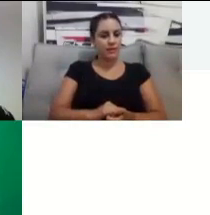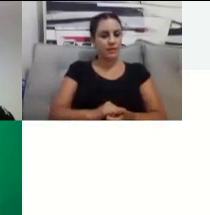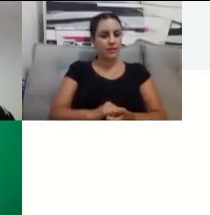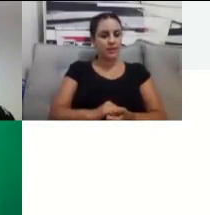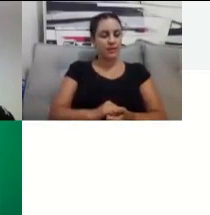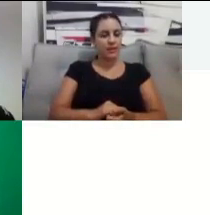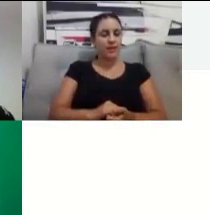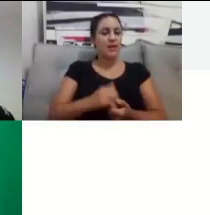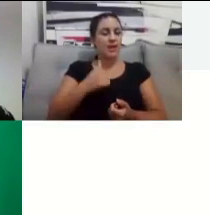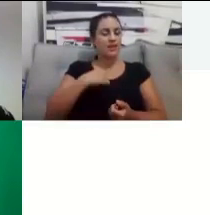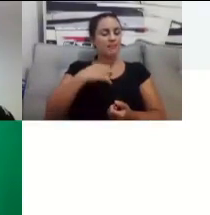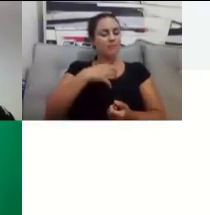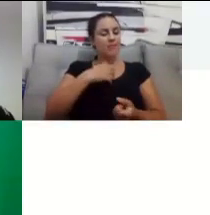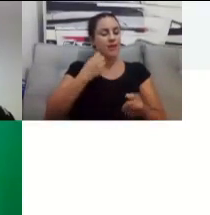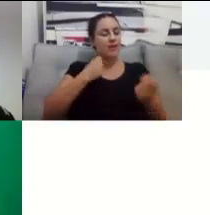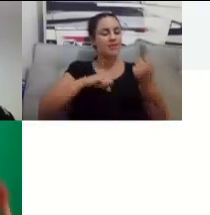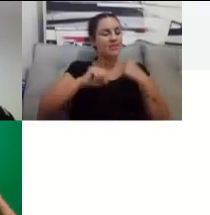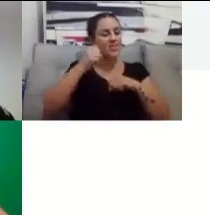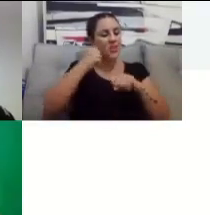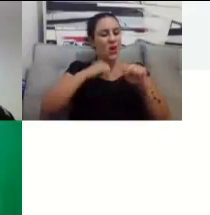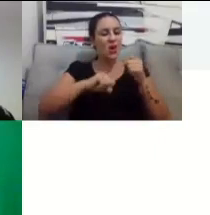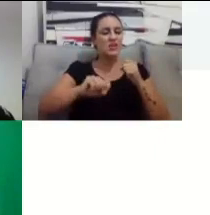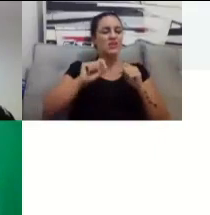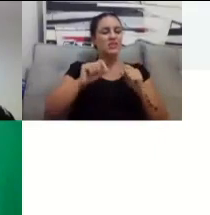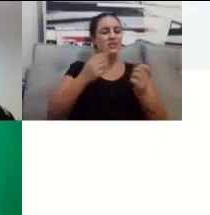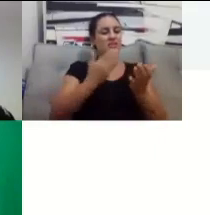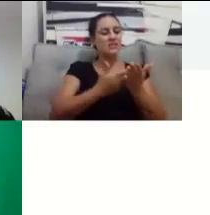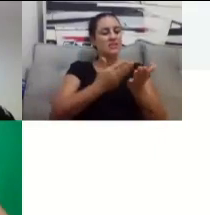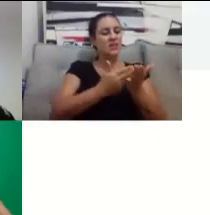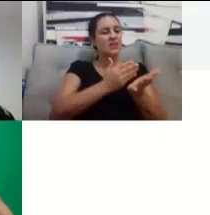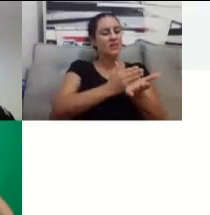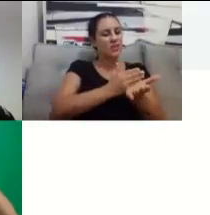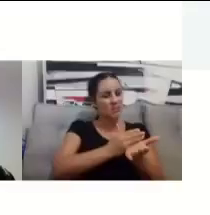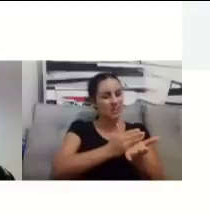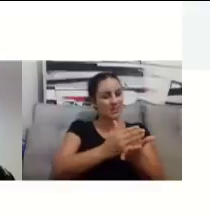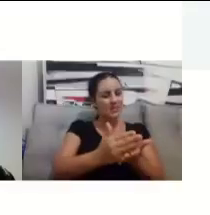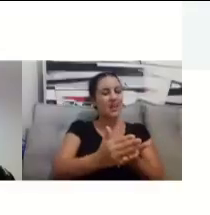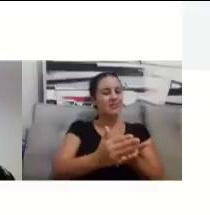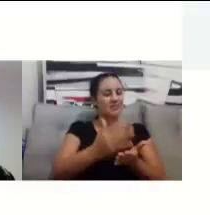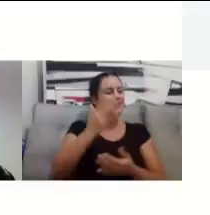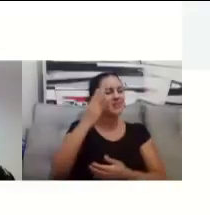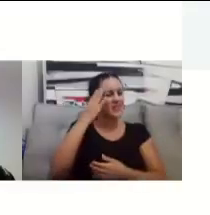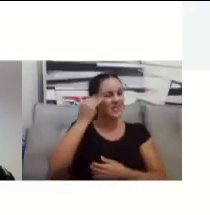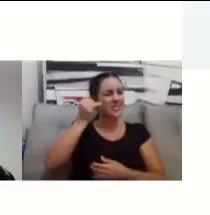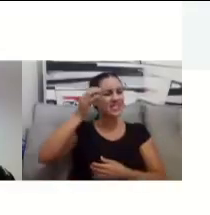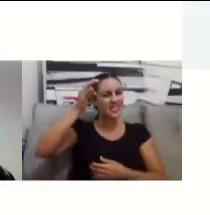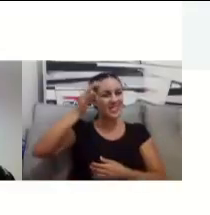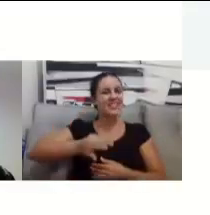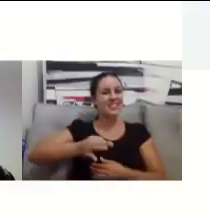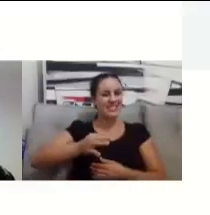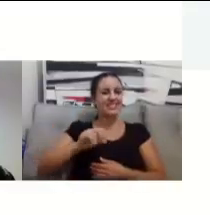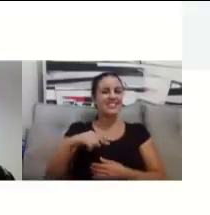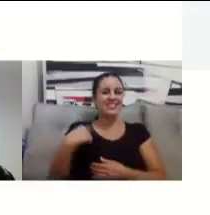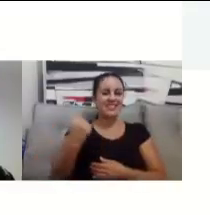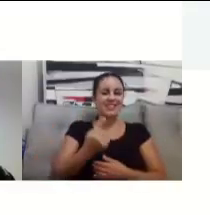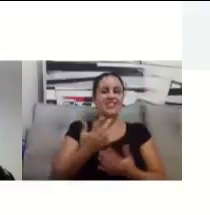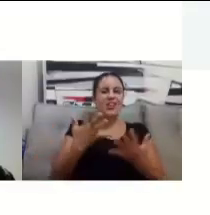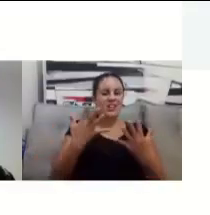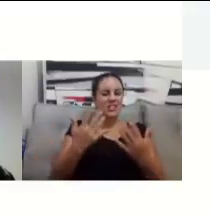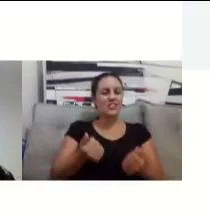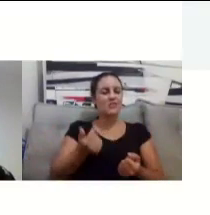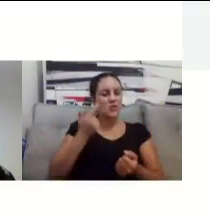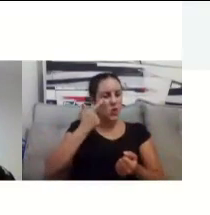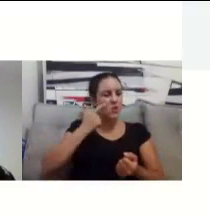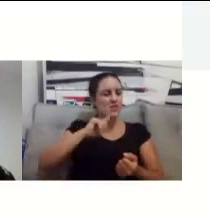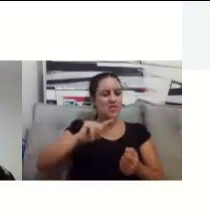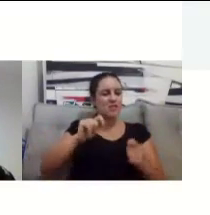ansiosos com esse começo tenho certeza que vai ser muito proveitoso e como você falou, né, Lidia? Todos nós aprendemos muito,